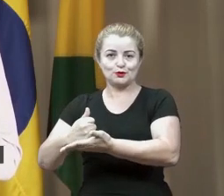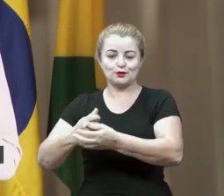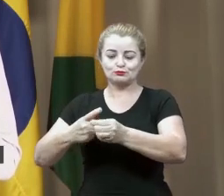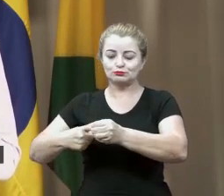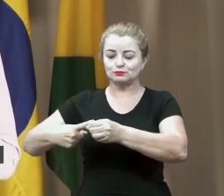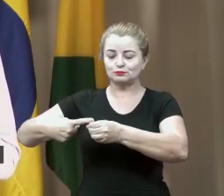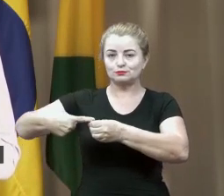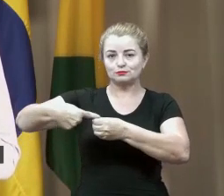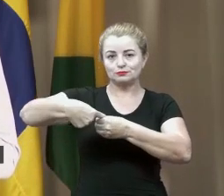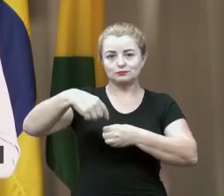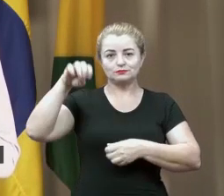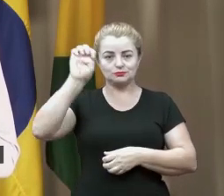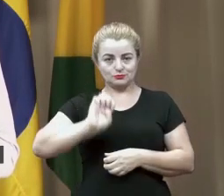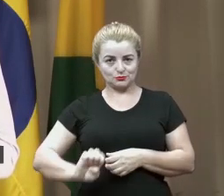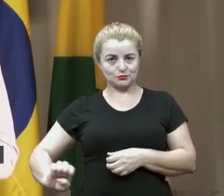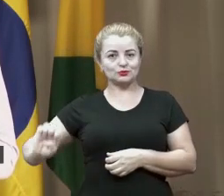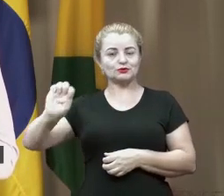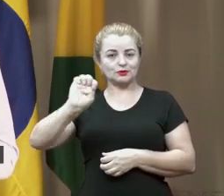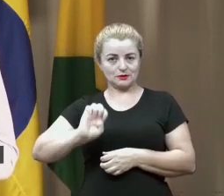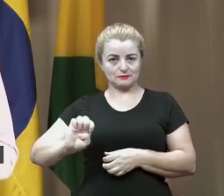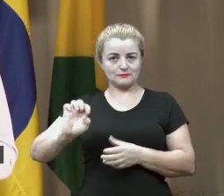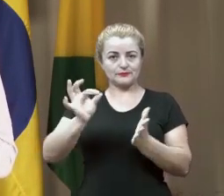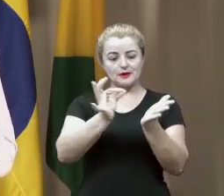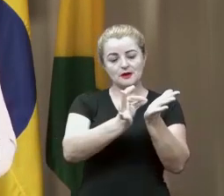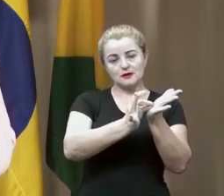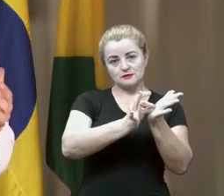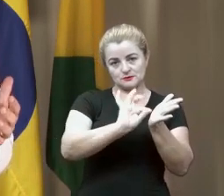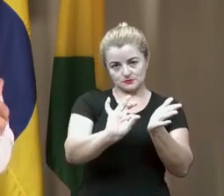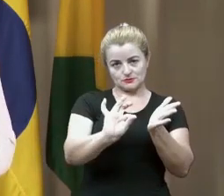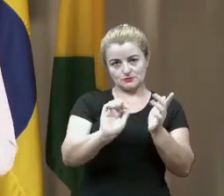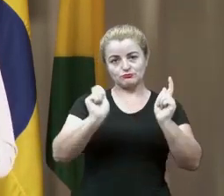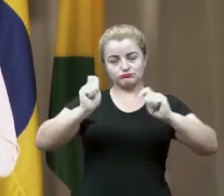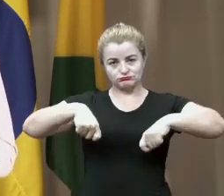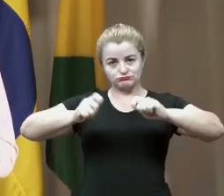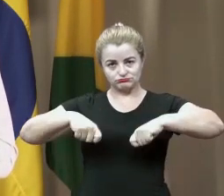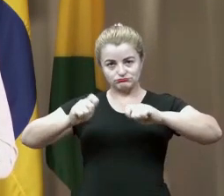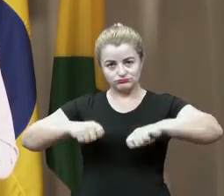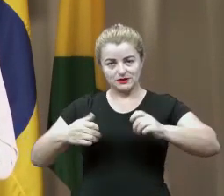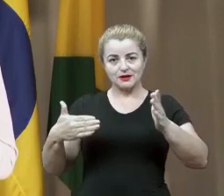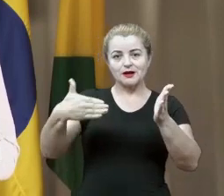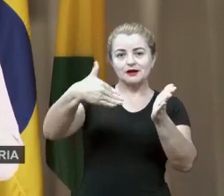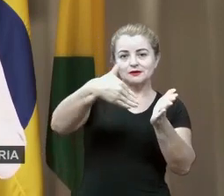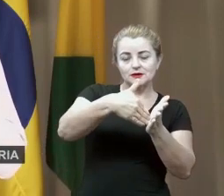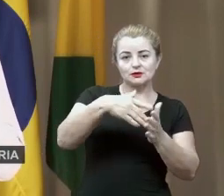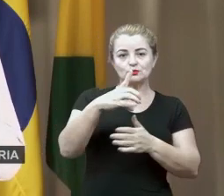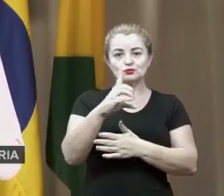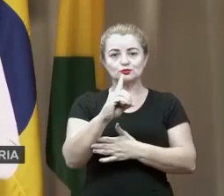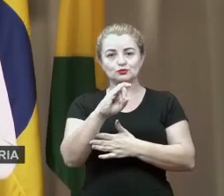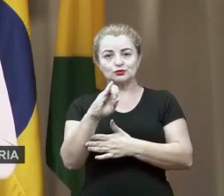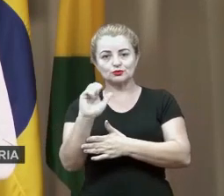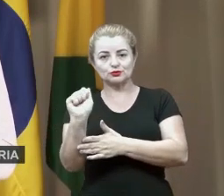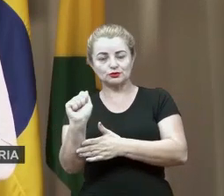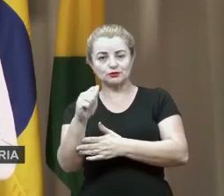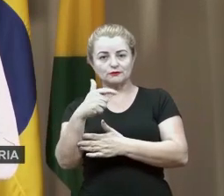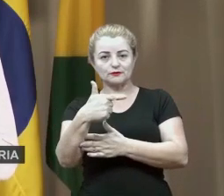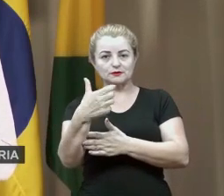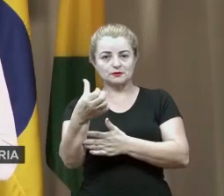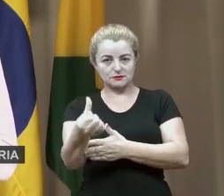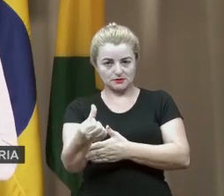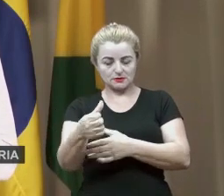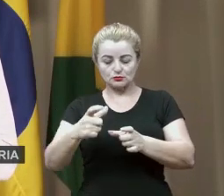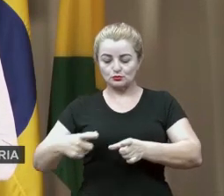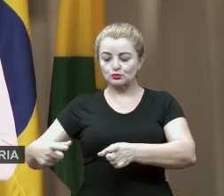em 18 cidades do nosso estado. As inscrições podem ser feitas até o dia 26